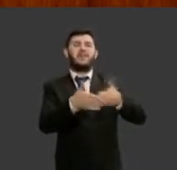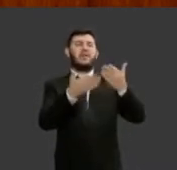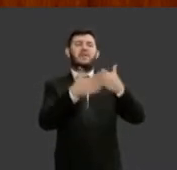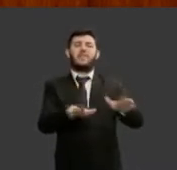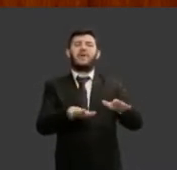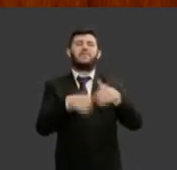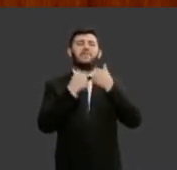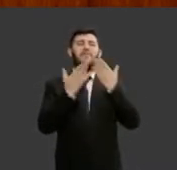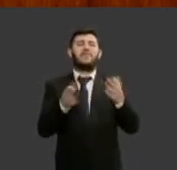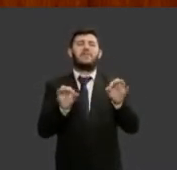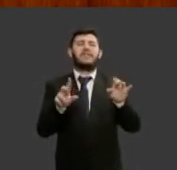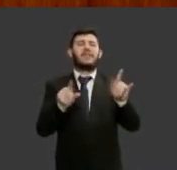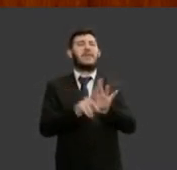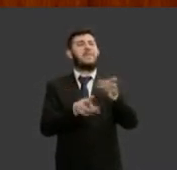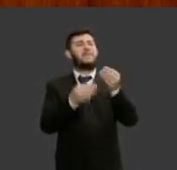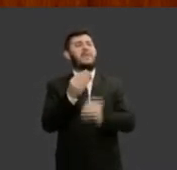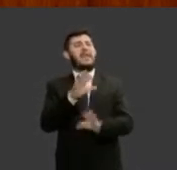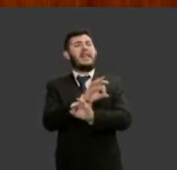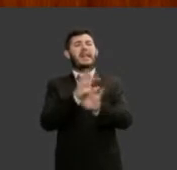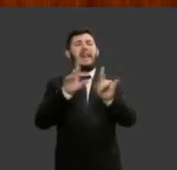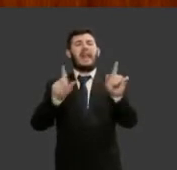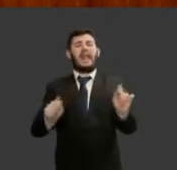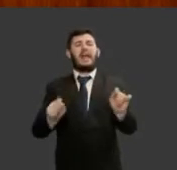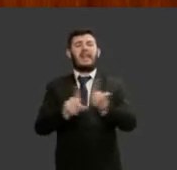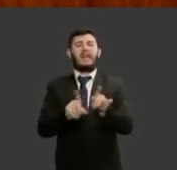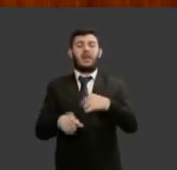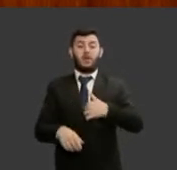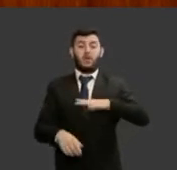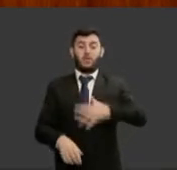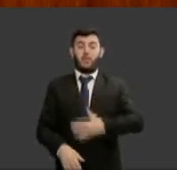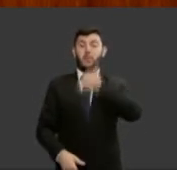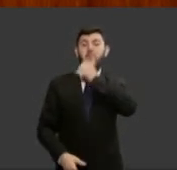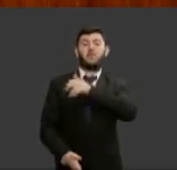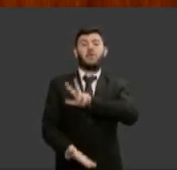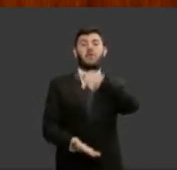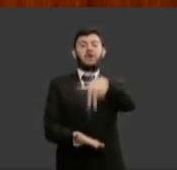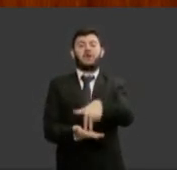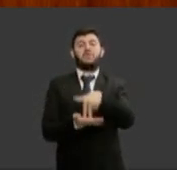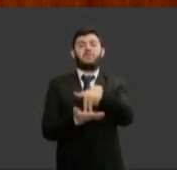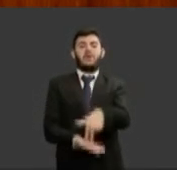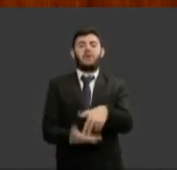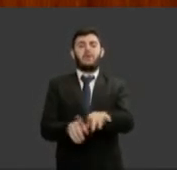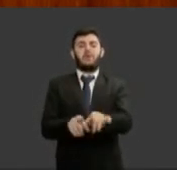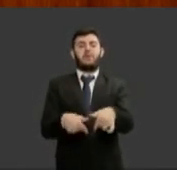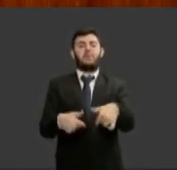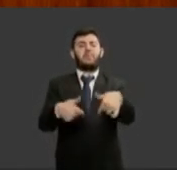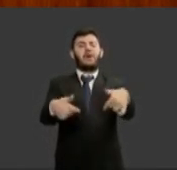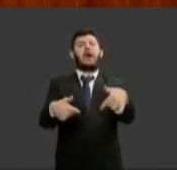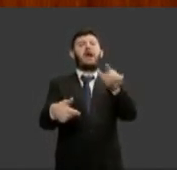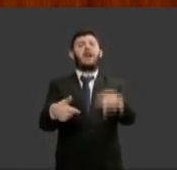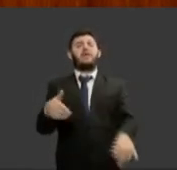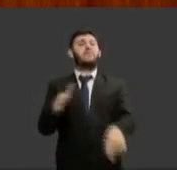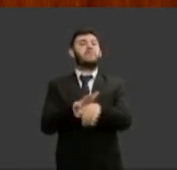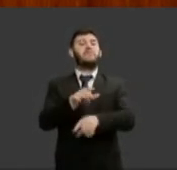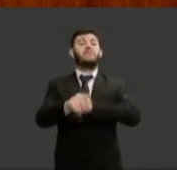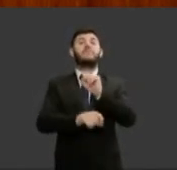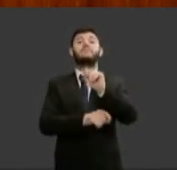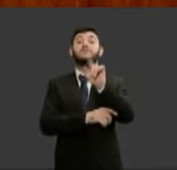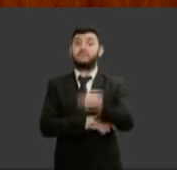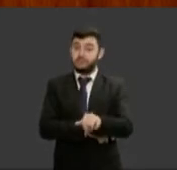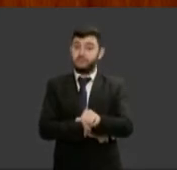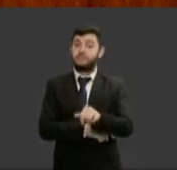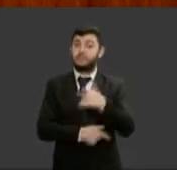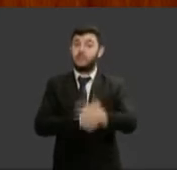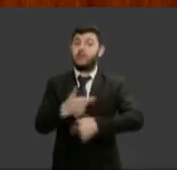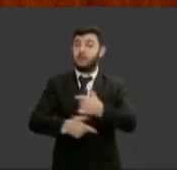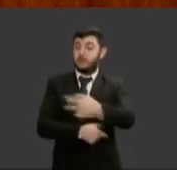a energia e a coragem de uma mulher que seguia pelo firme propósito de cumprir seu mistério à frente da chefia